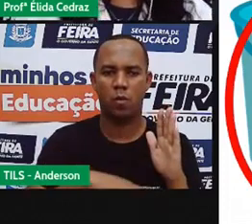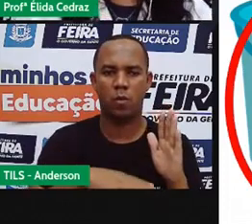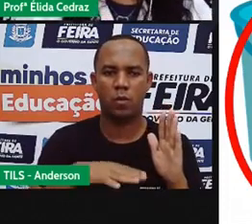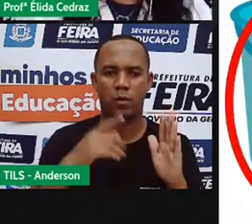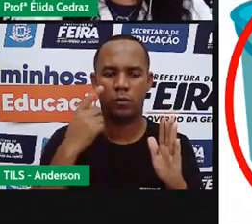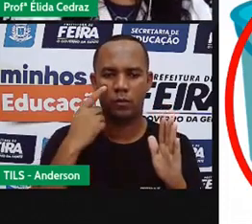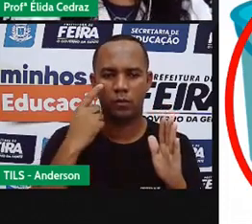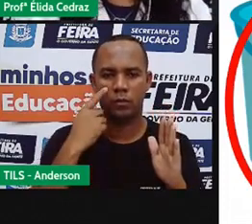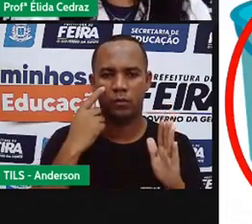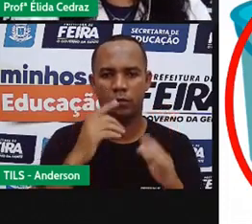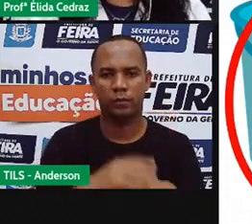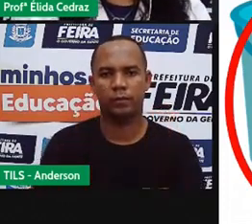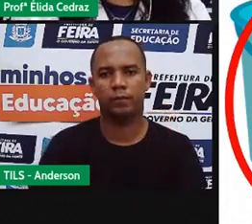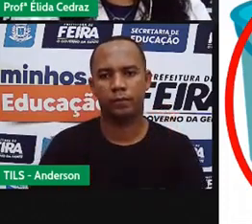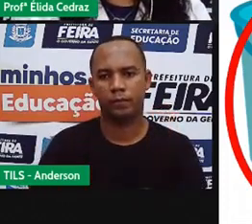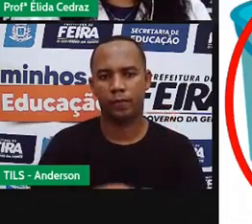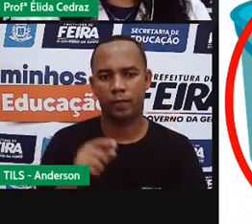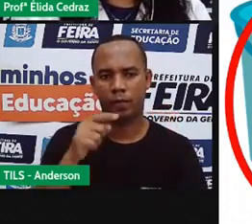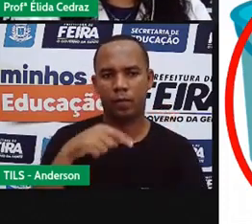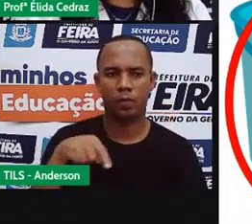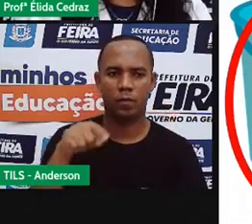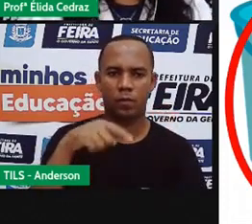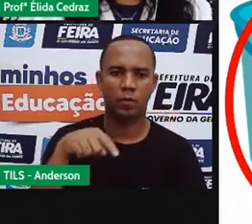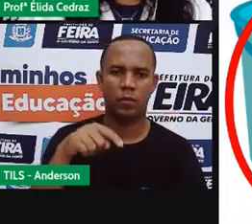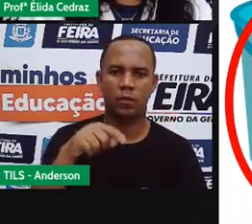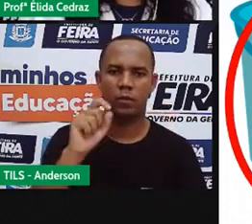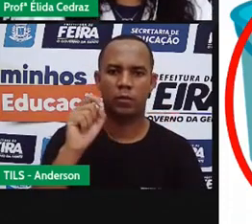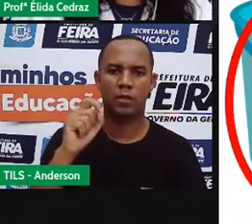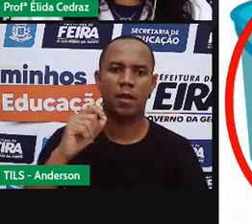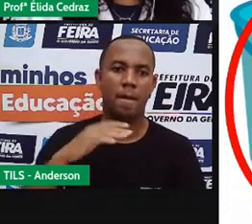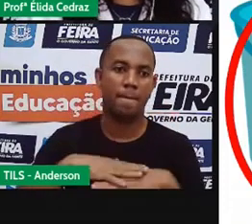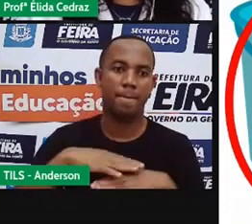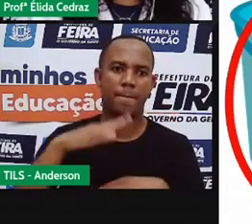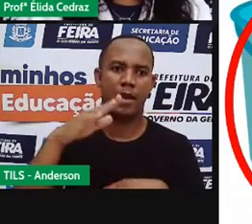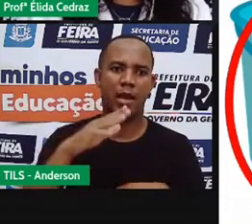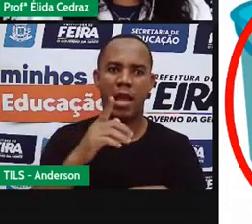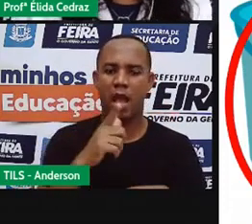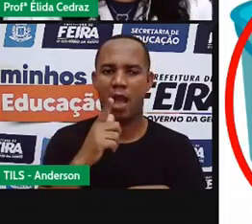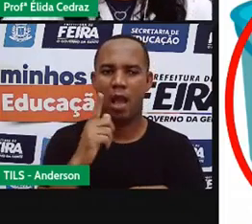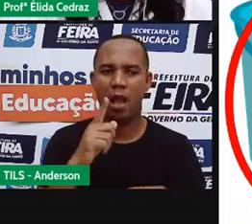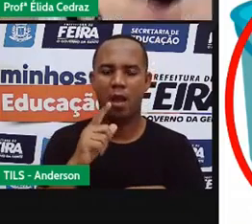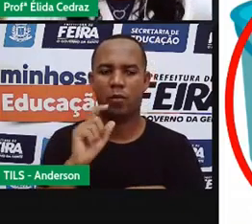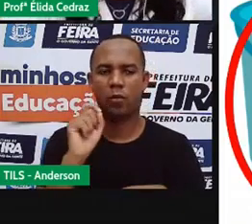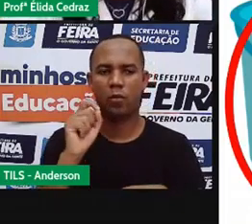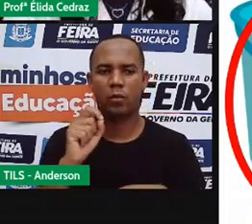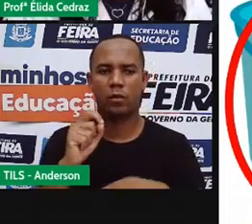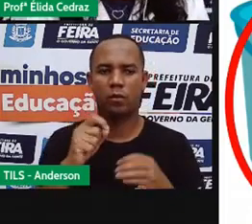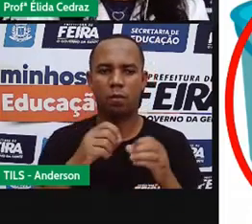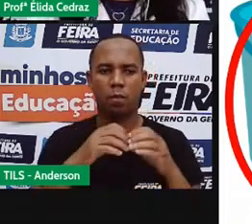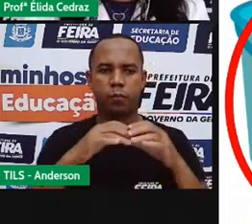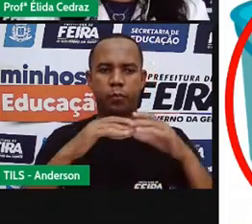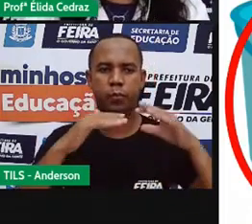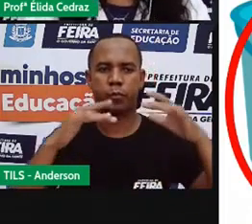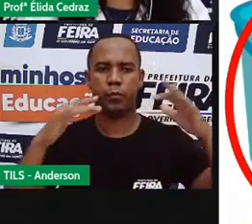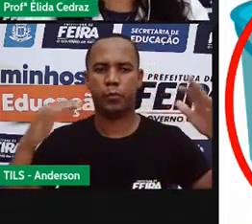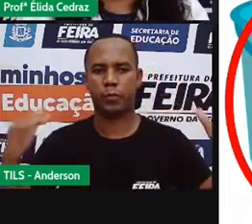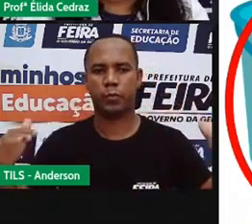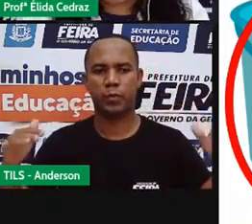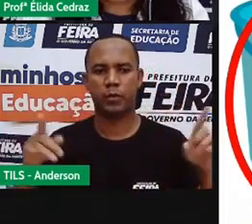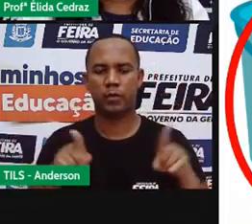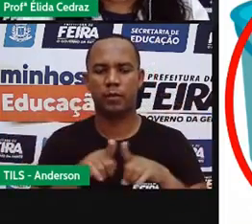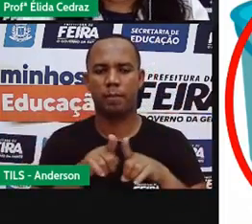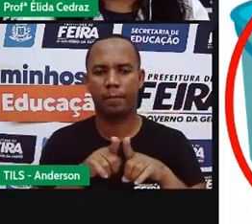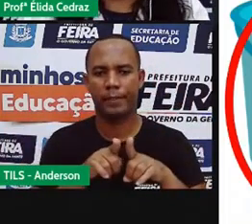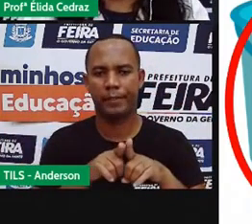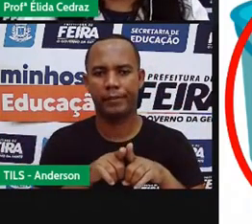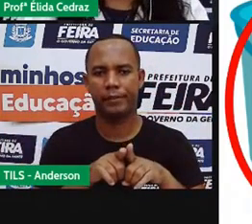quando nós colocamos água demais, se for um material rígido, ele vai transbordar. Mas se